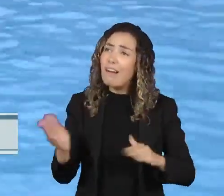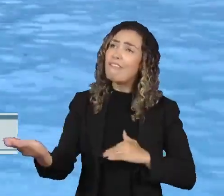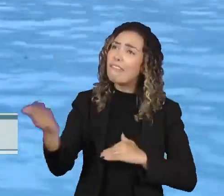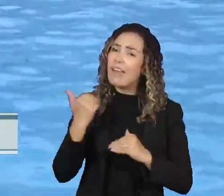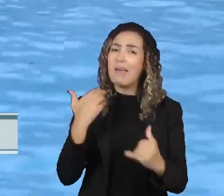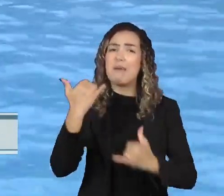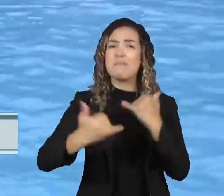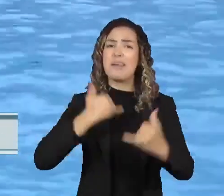divertir nas unidades do SESI. Tchau. Tchau. Obrigado.